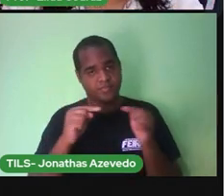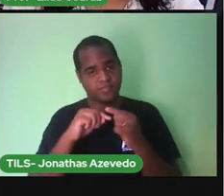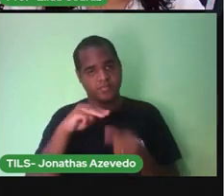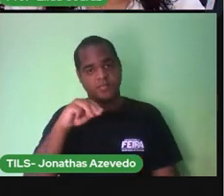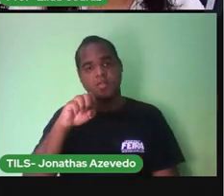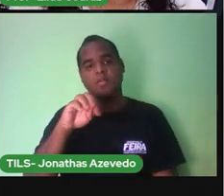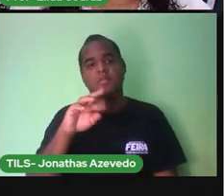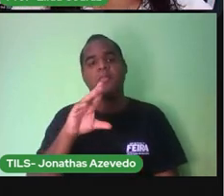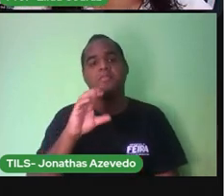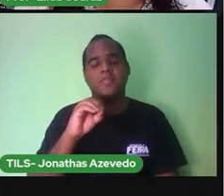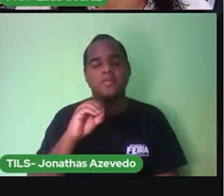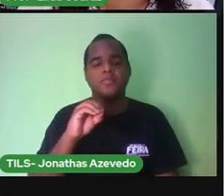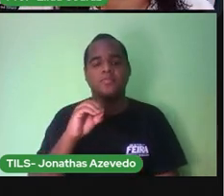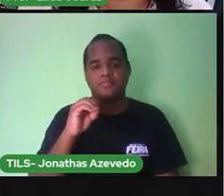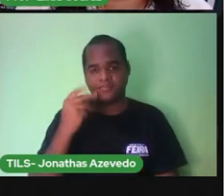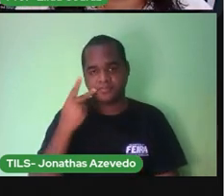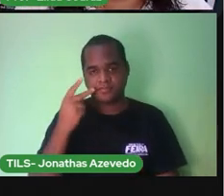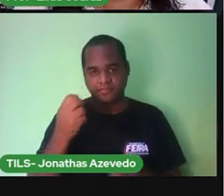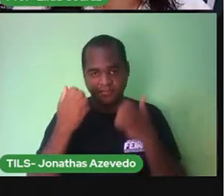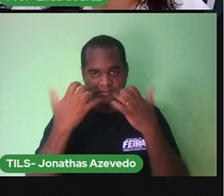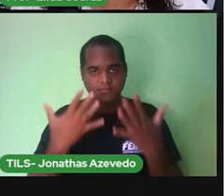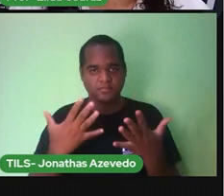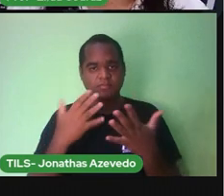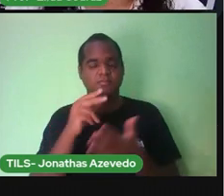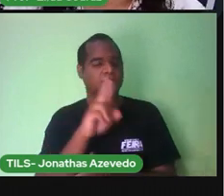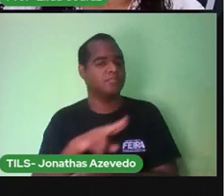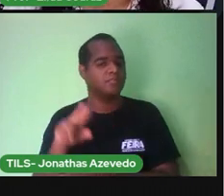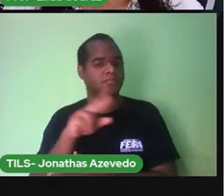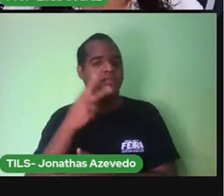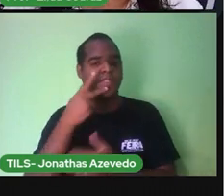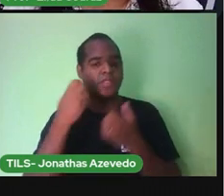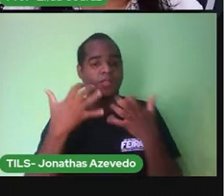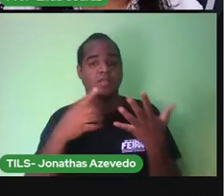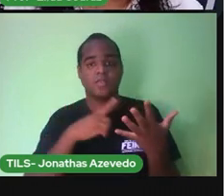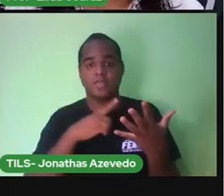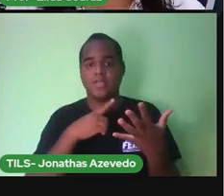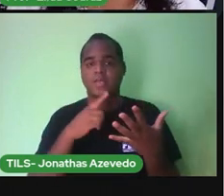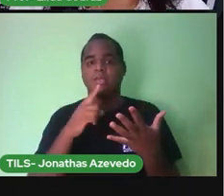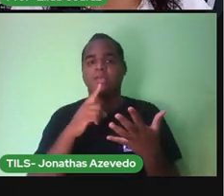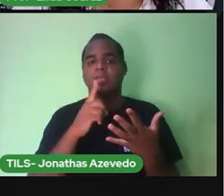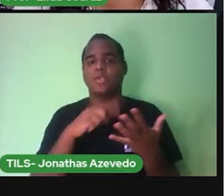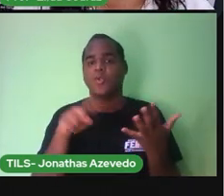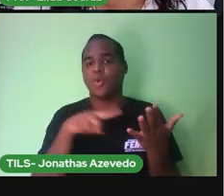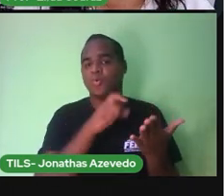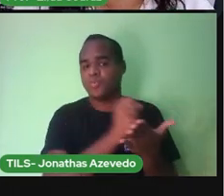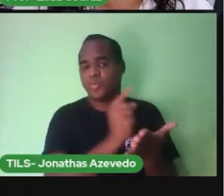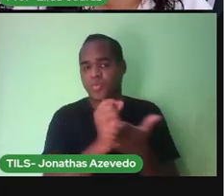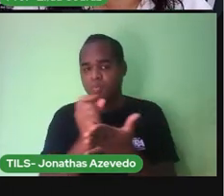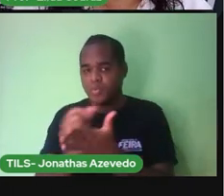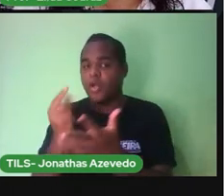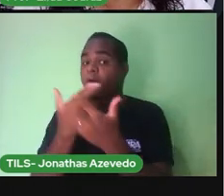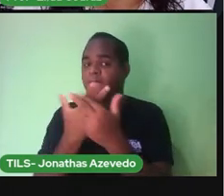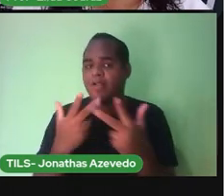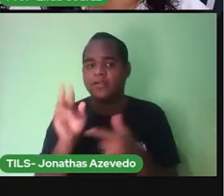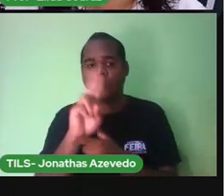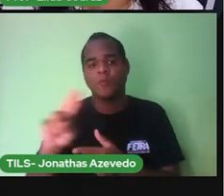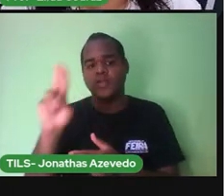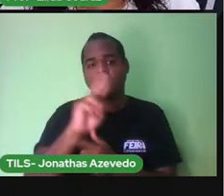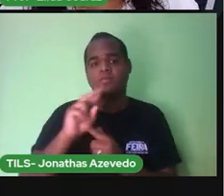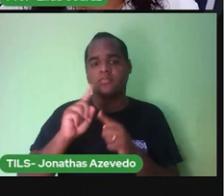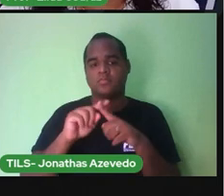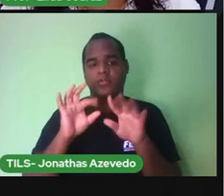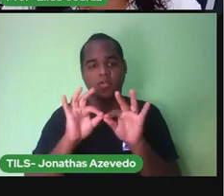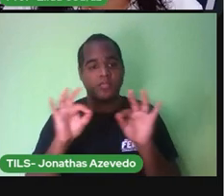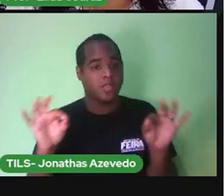fita métrica E aqui tem alguns objetos Que nós compramos Utilizando essa medida